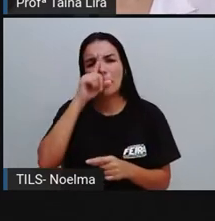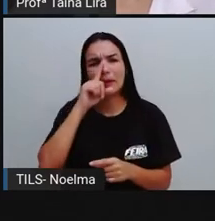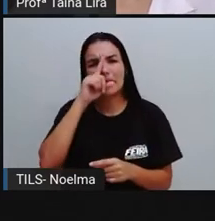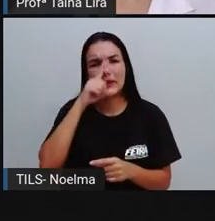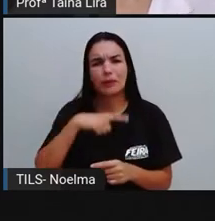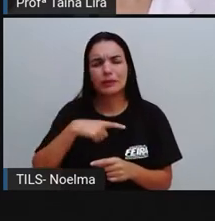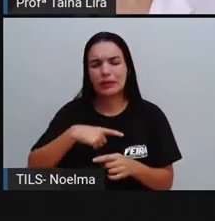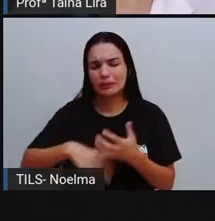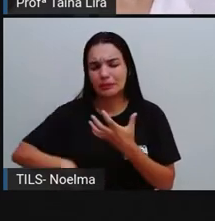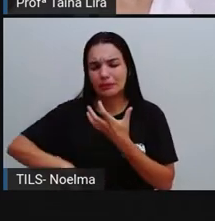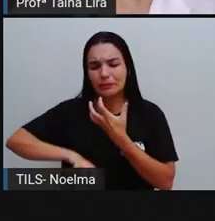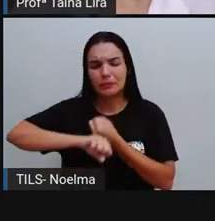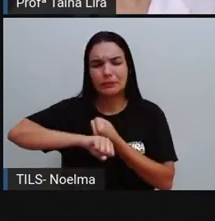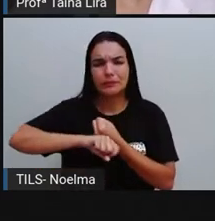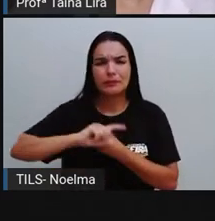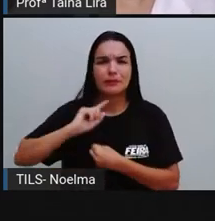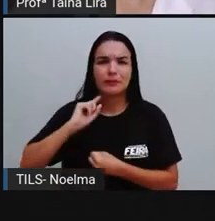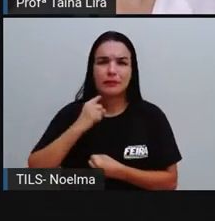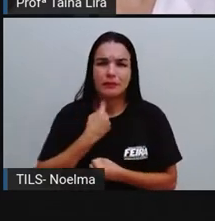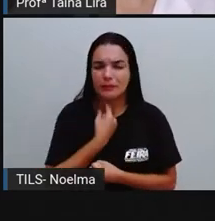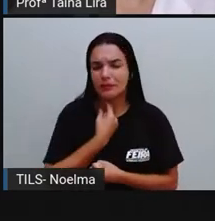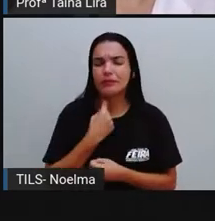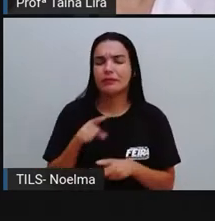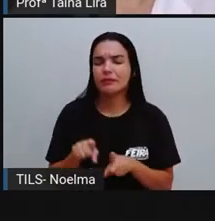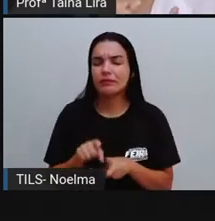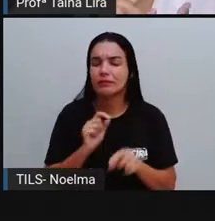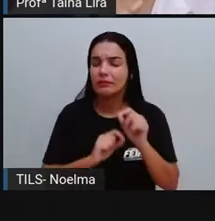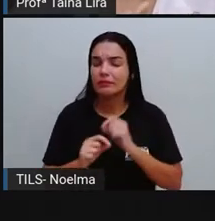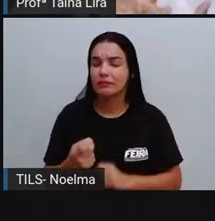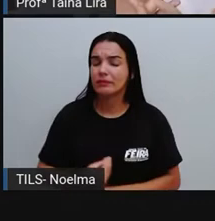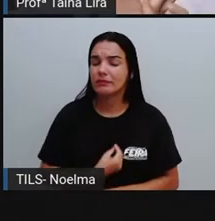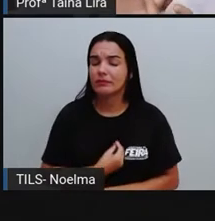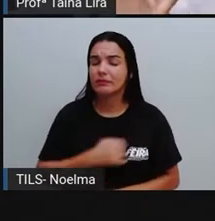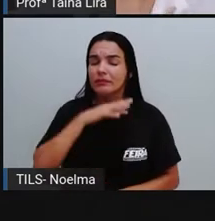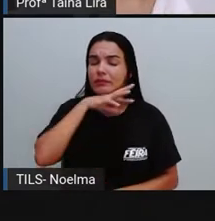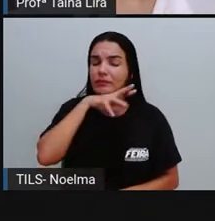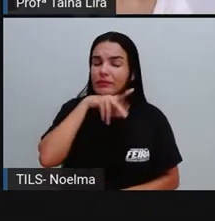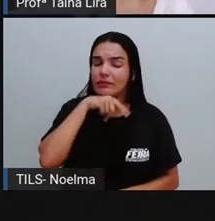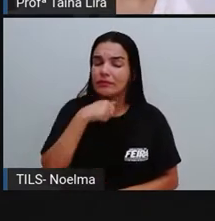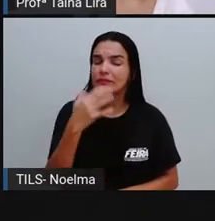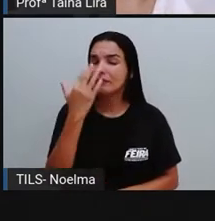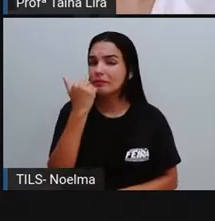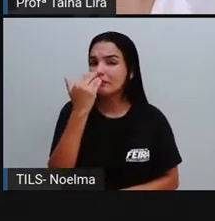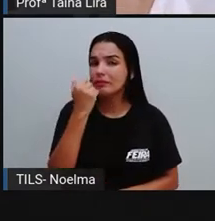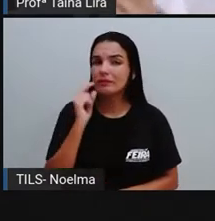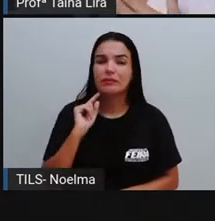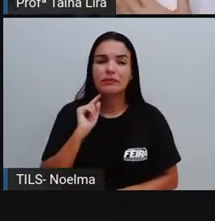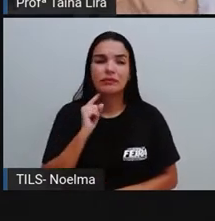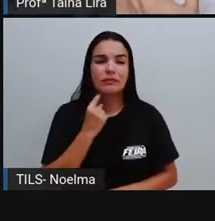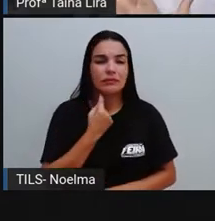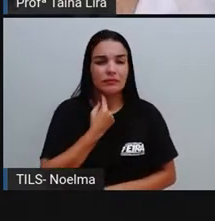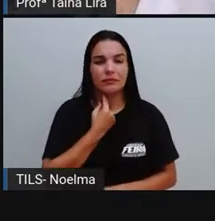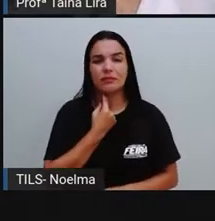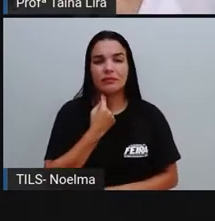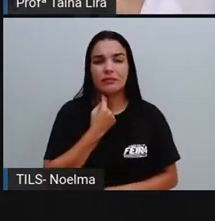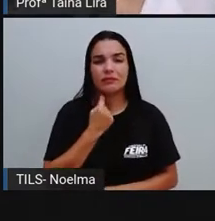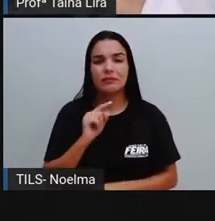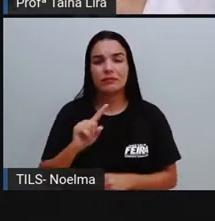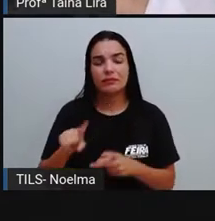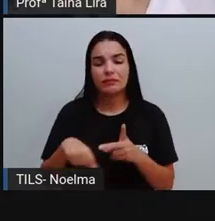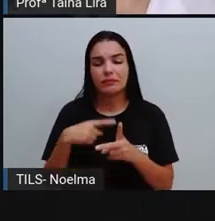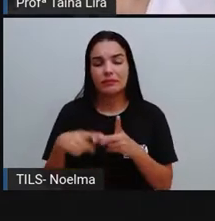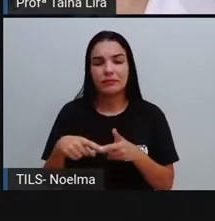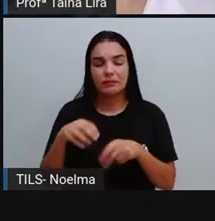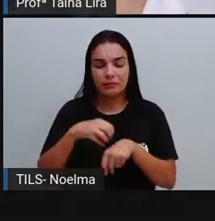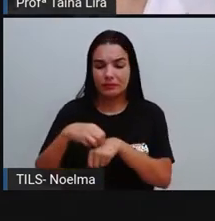da questão aí da presença também de animais que vão ali para aquele lixão e depois levam doenças